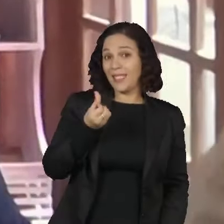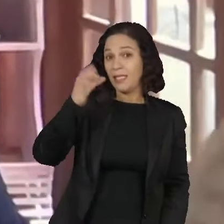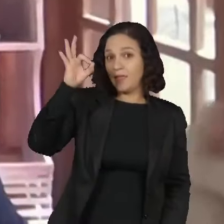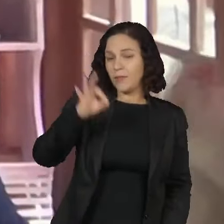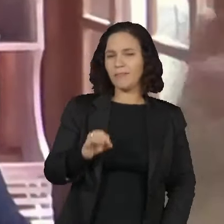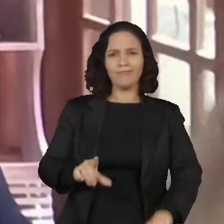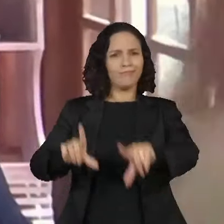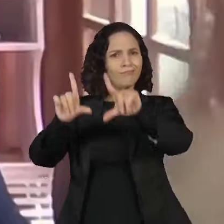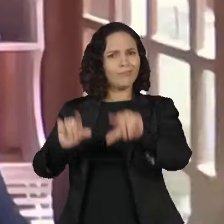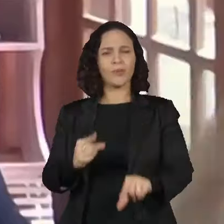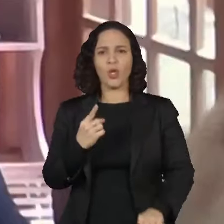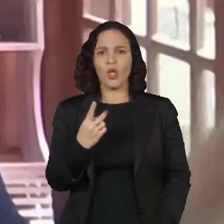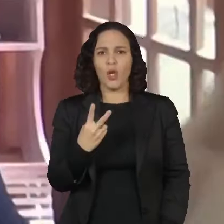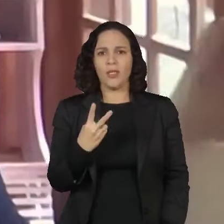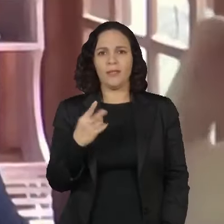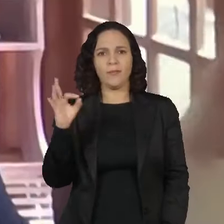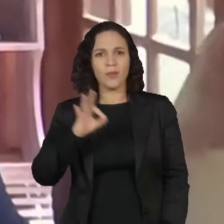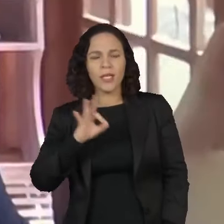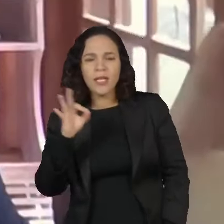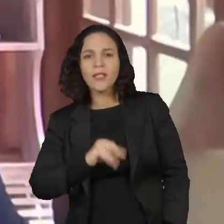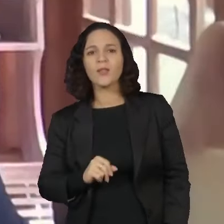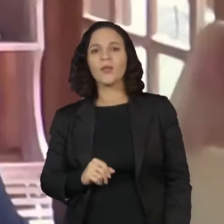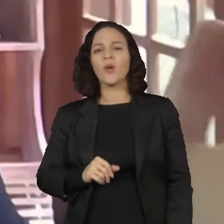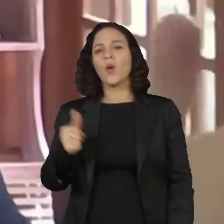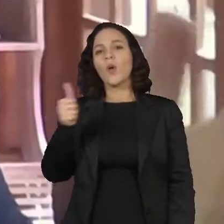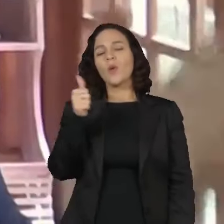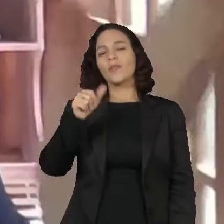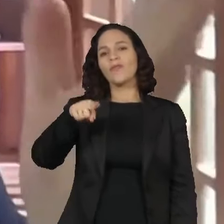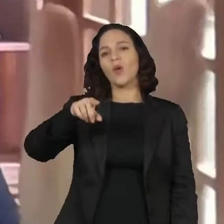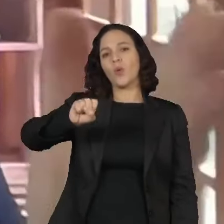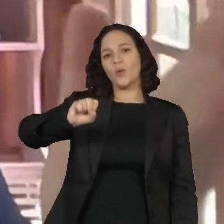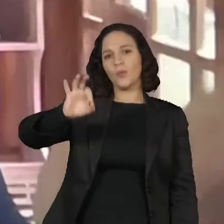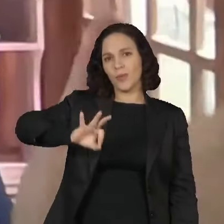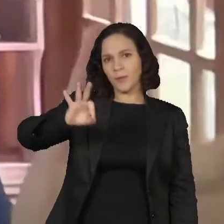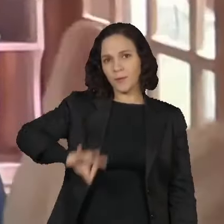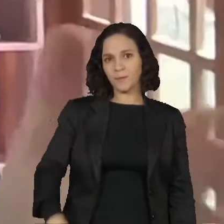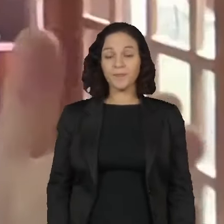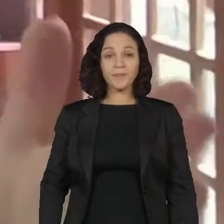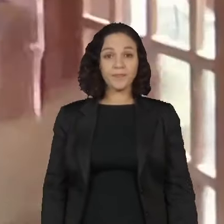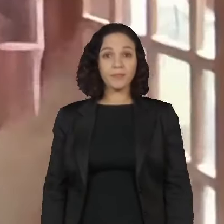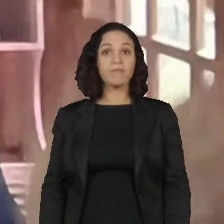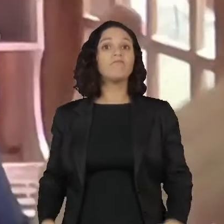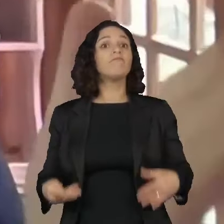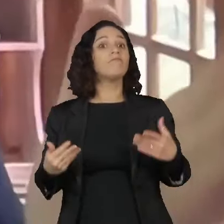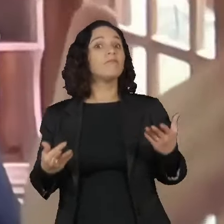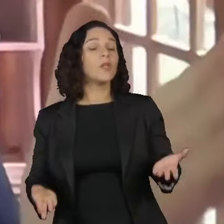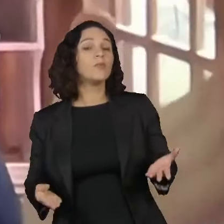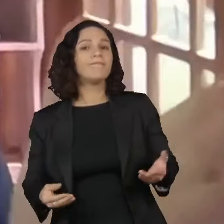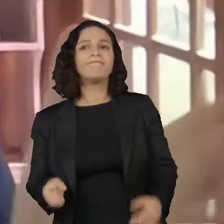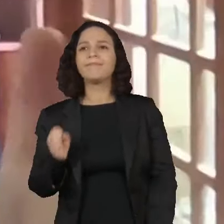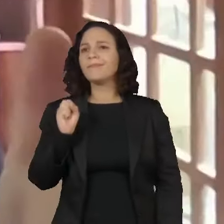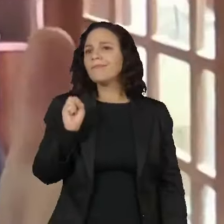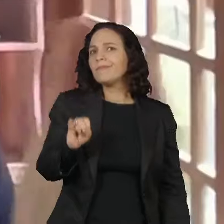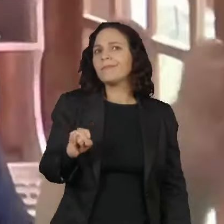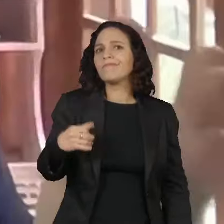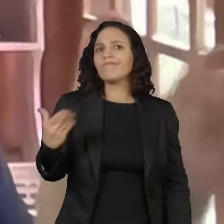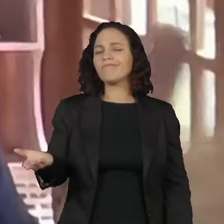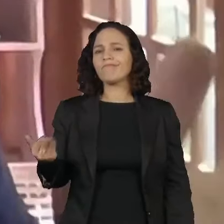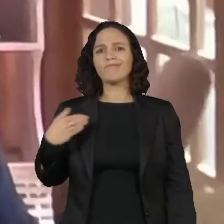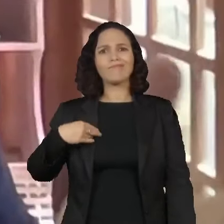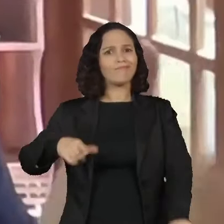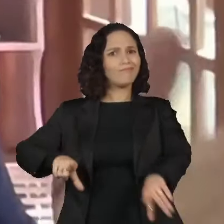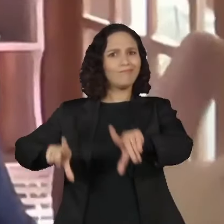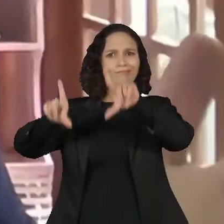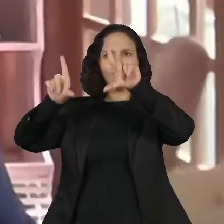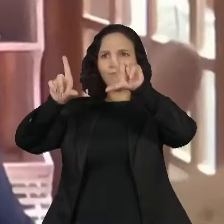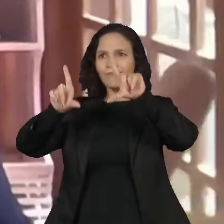12%, 11,8%. Então, vocês imaginem, se eu reduzir, eu estou reduzindo mais da